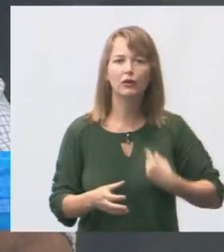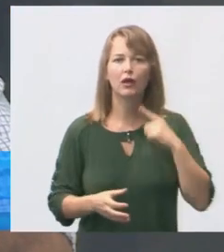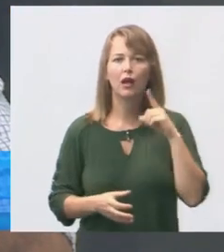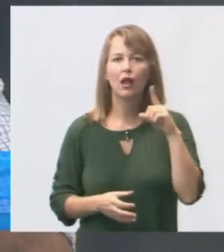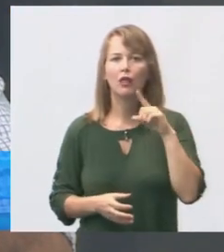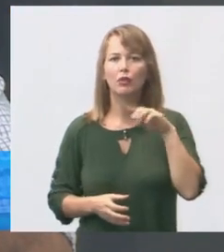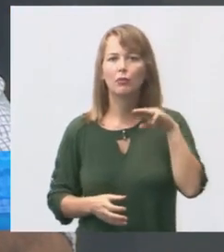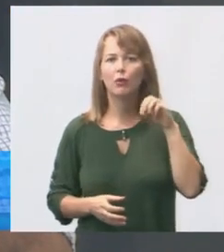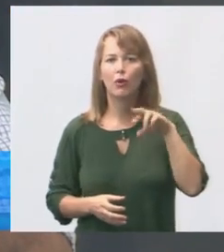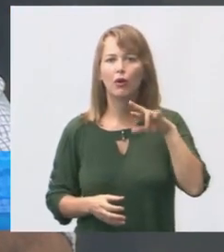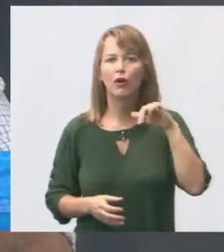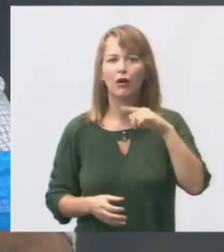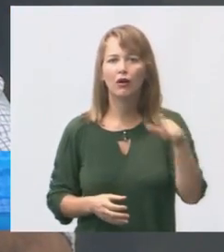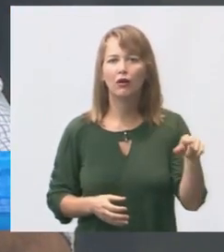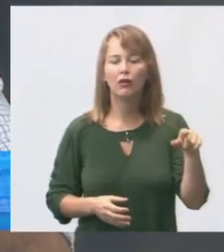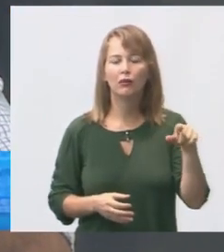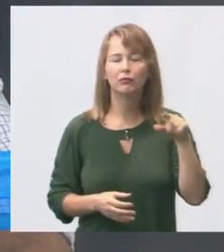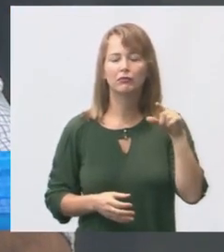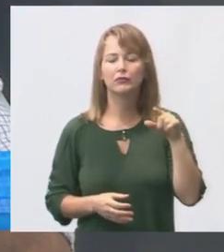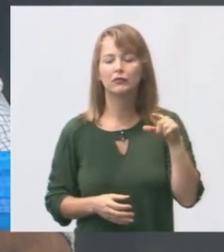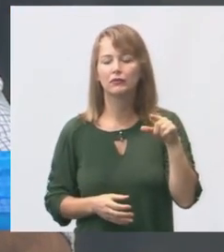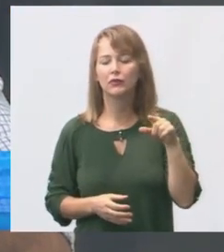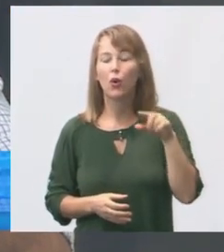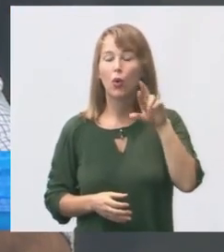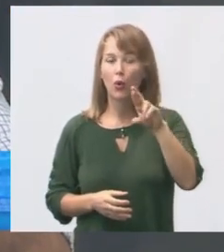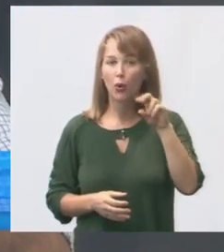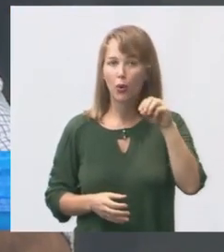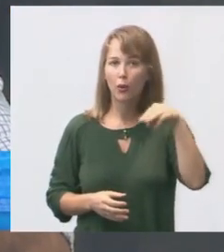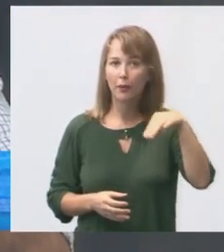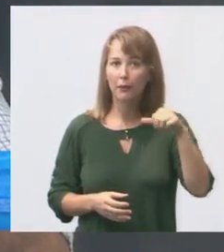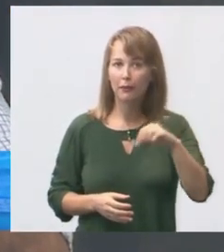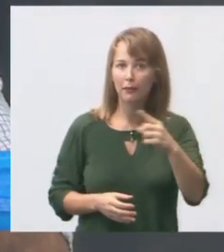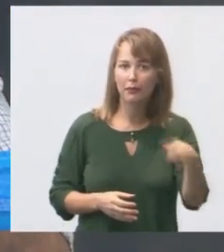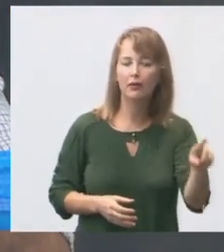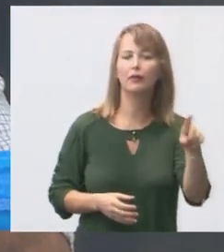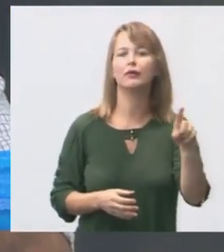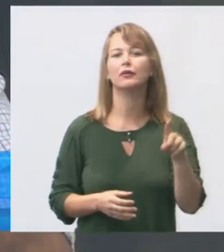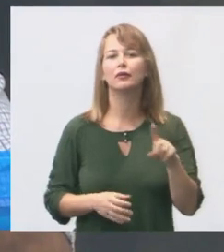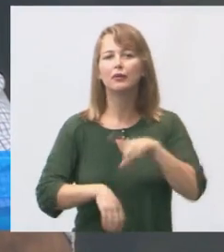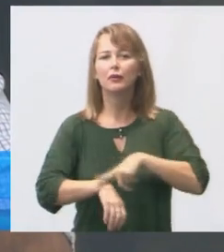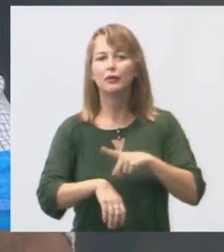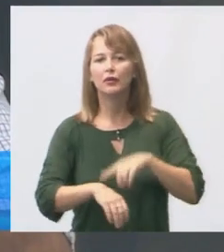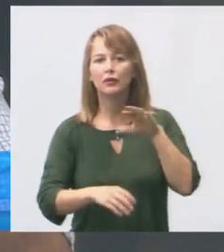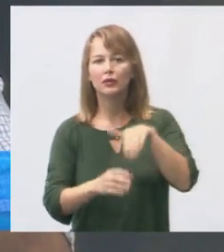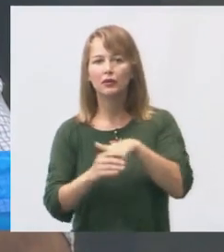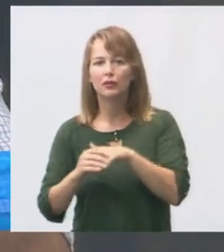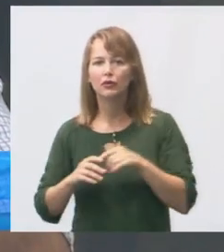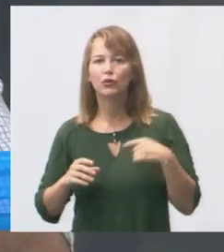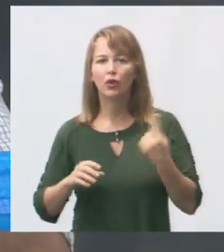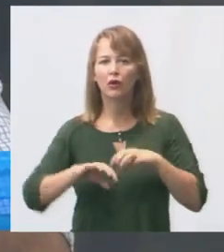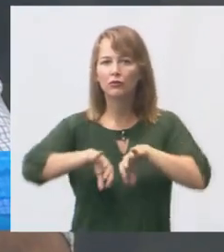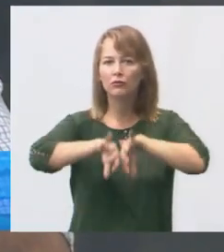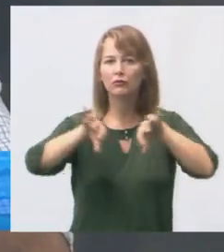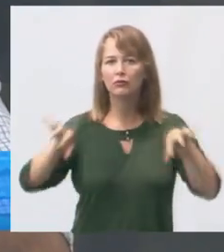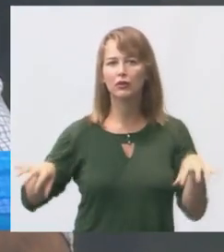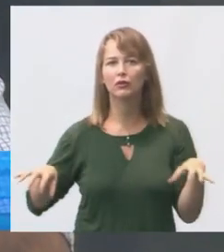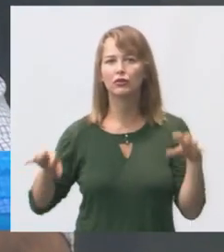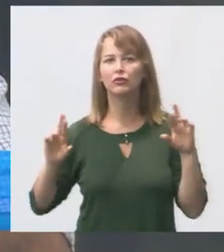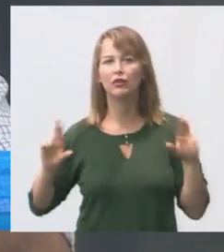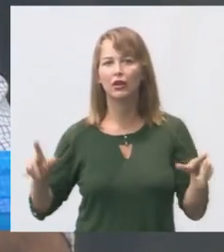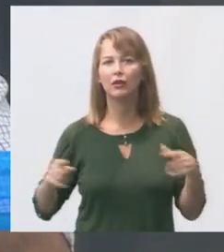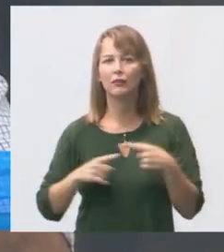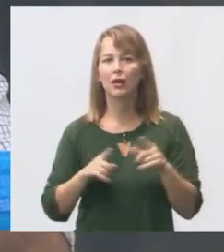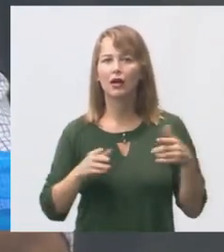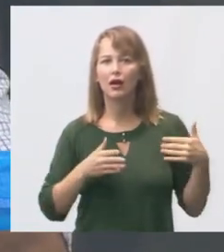é essa. No momento de eleição da comunidade, tivemos lados diferentes, mas hoje passou a